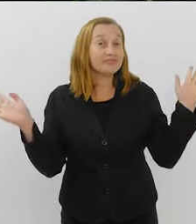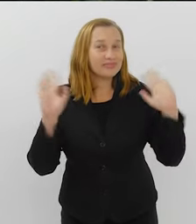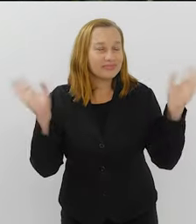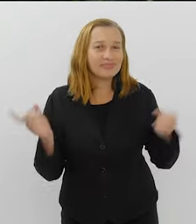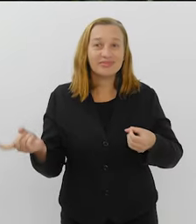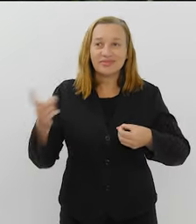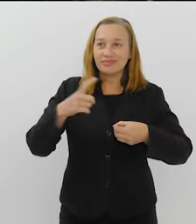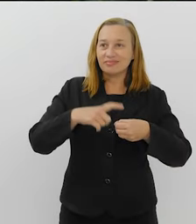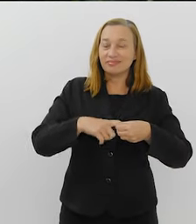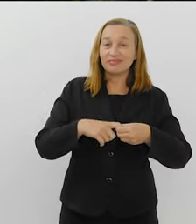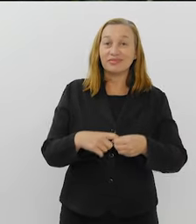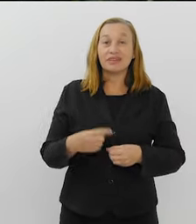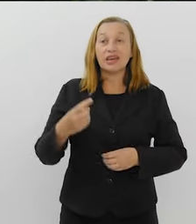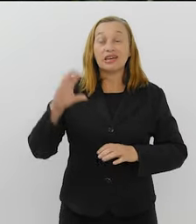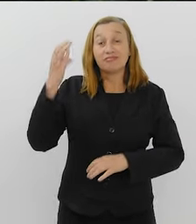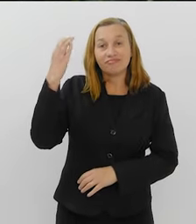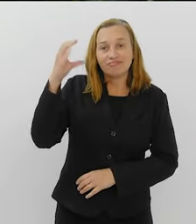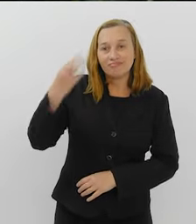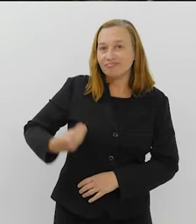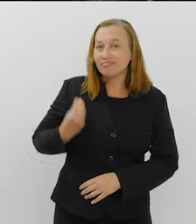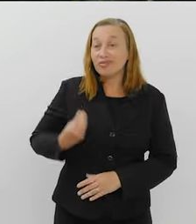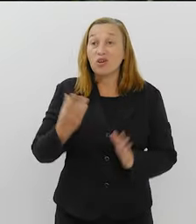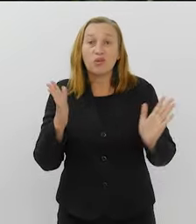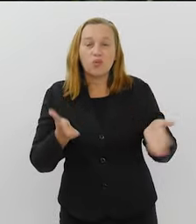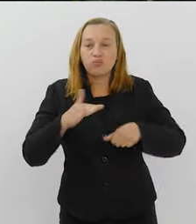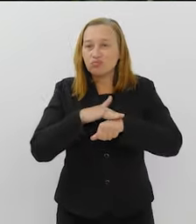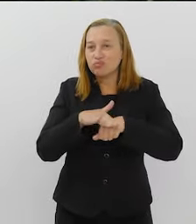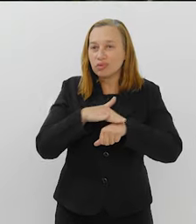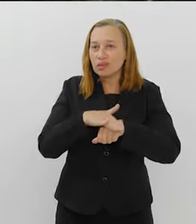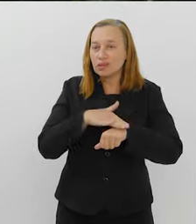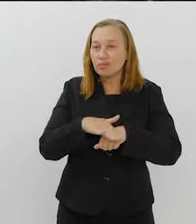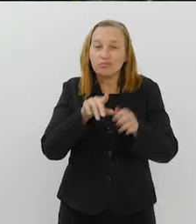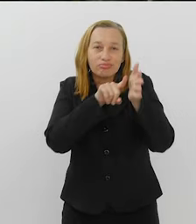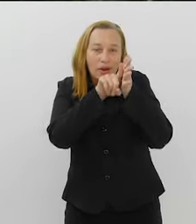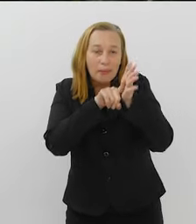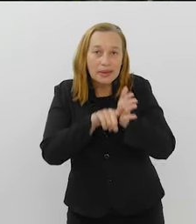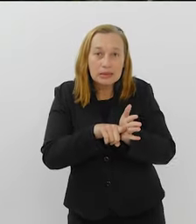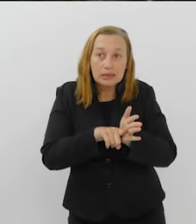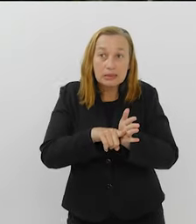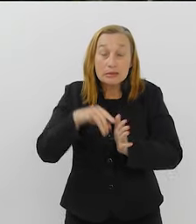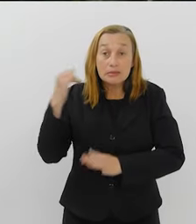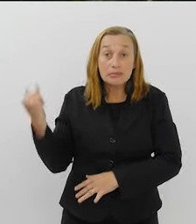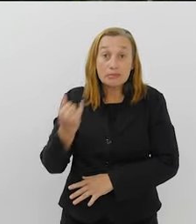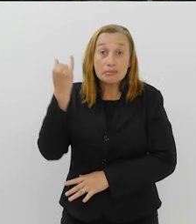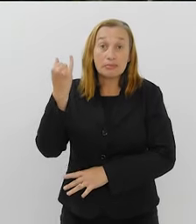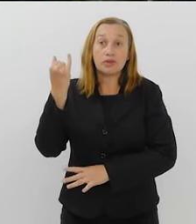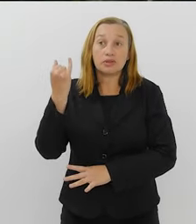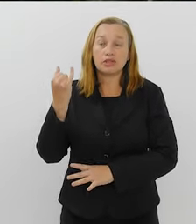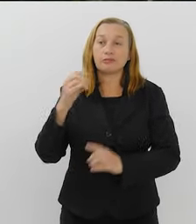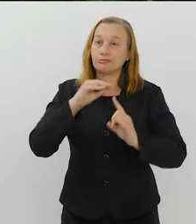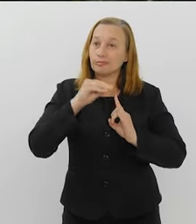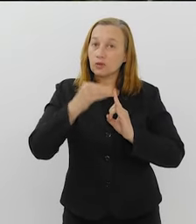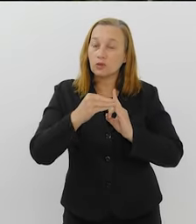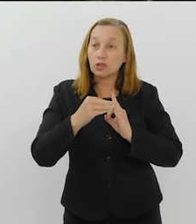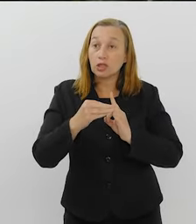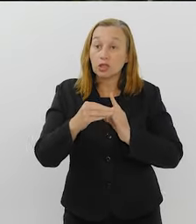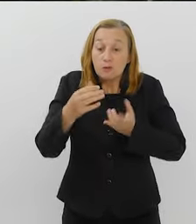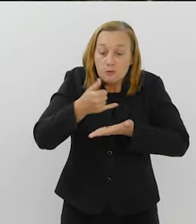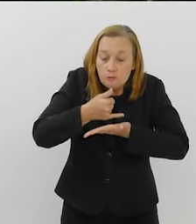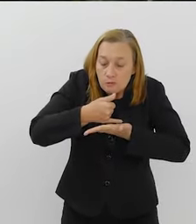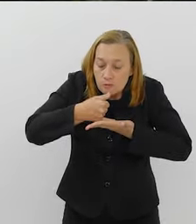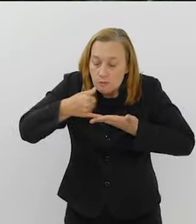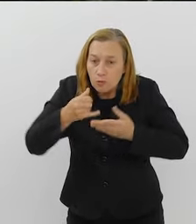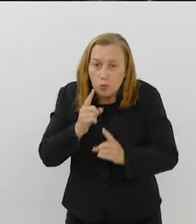Olá, nós estamos de volta com Ciência e Existência e no programa de hoje conversamos sobre a pesquisa inédita da Fiocruz, que detectou a presença de